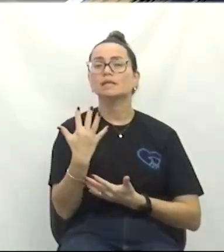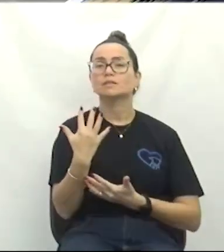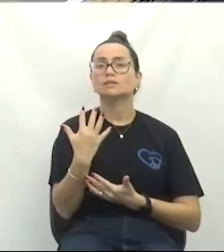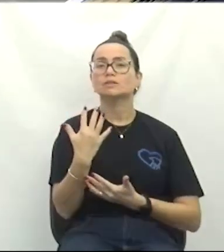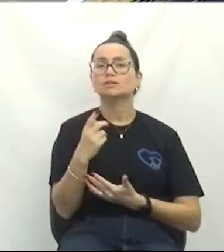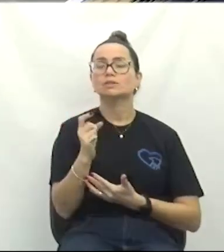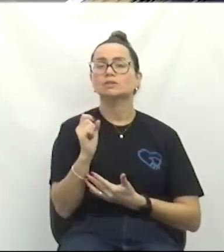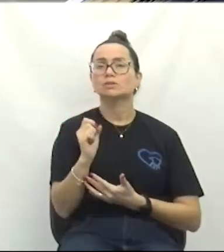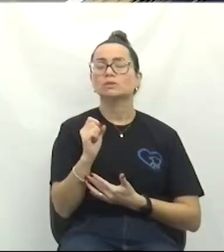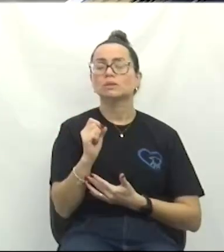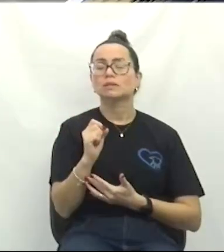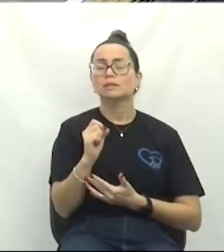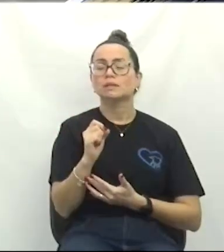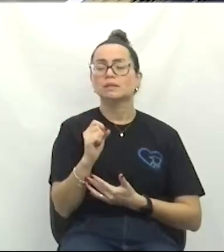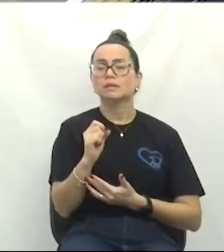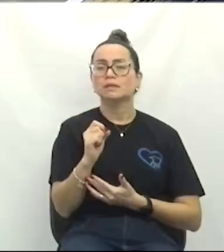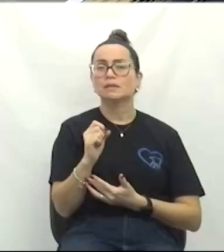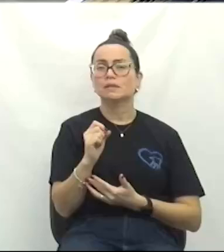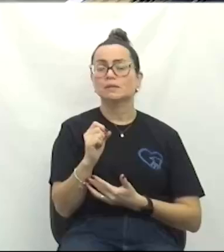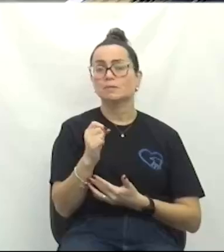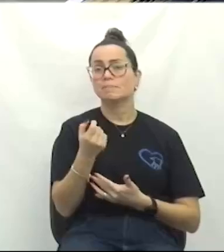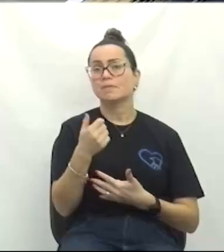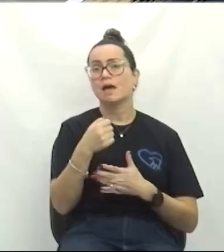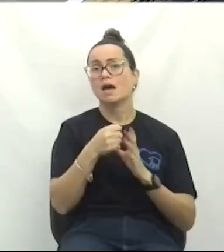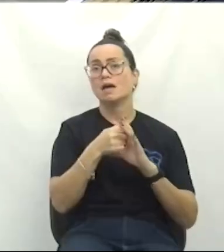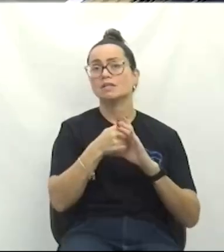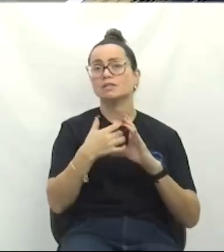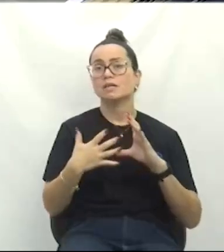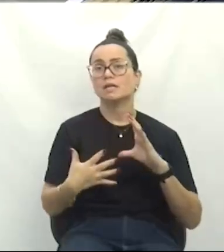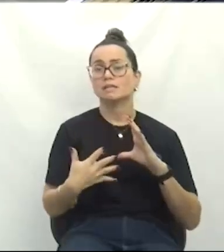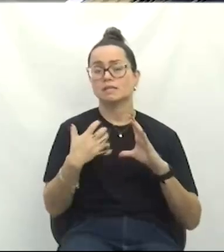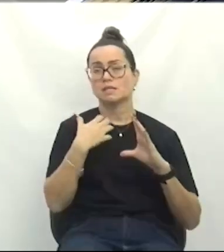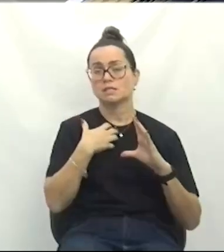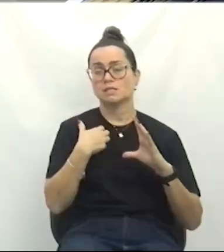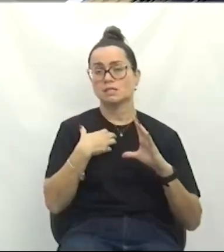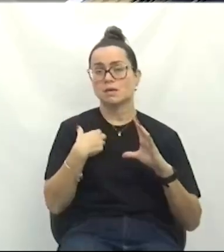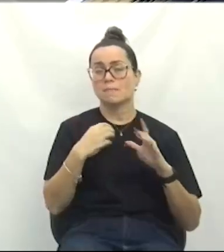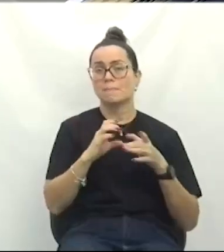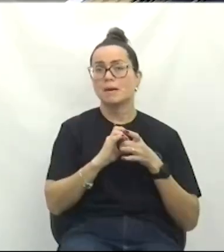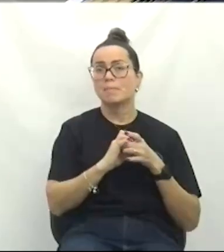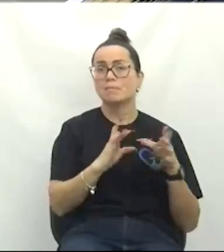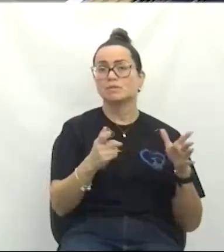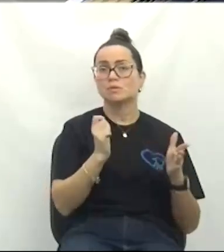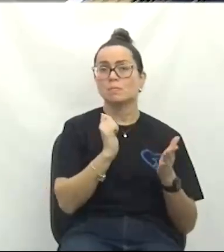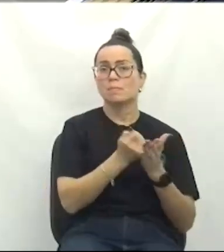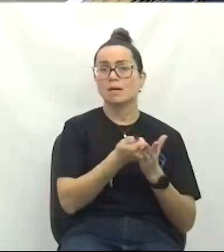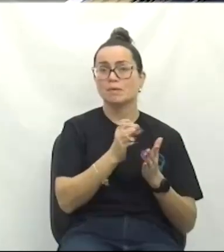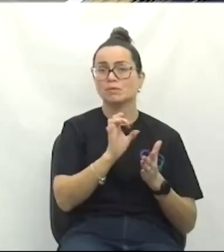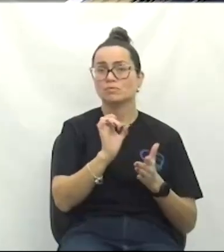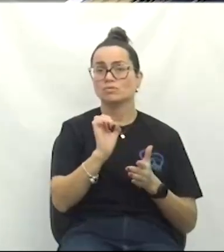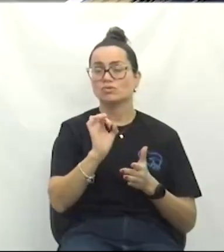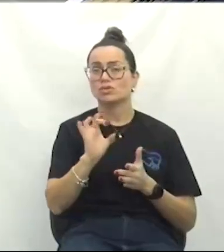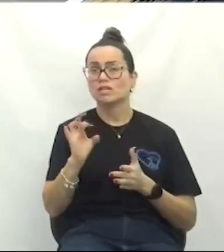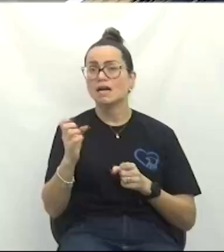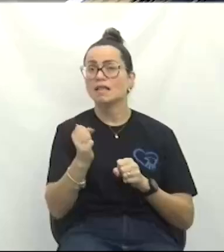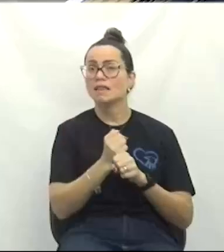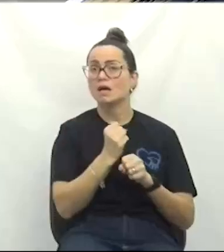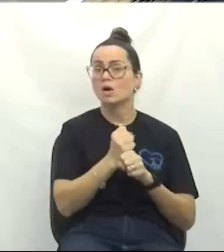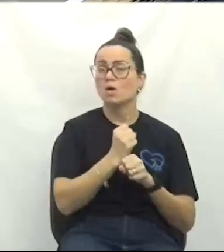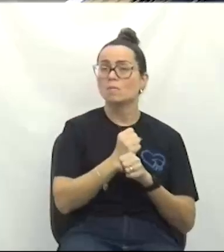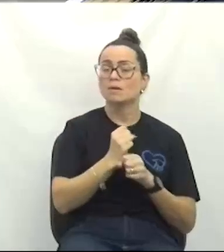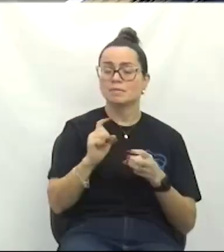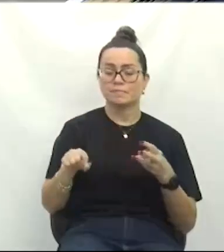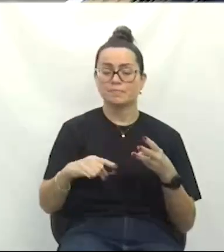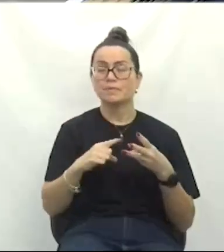desses pagamentos de suas respectivas obras? 3. Quais os valores